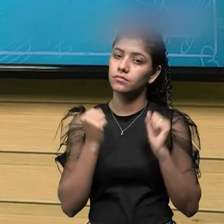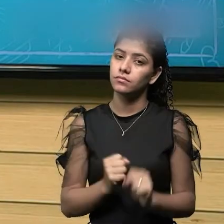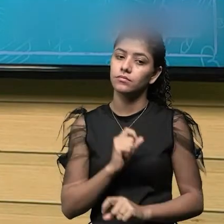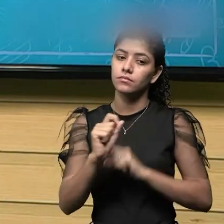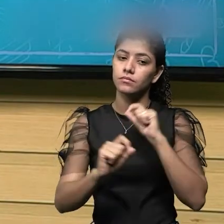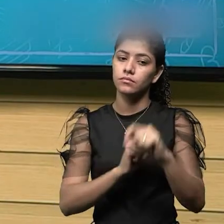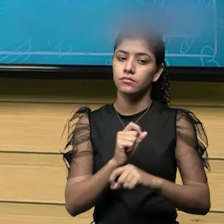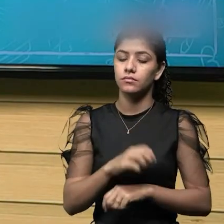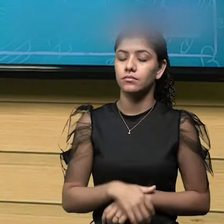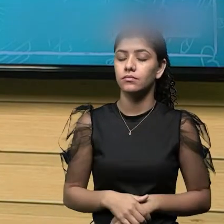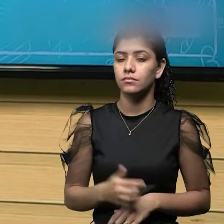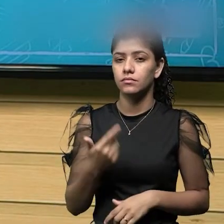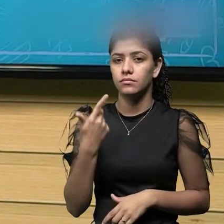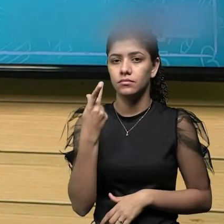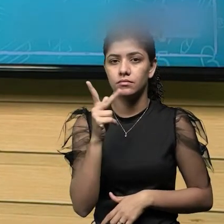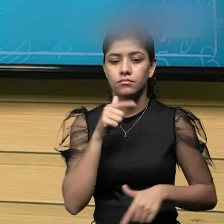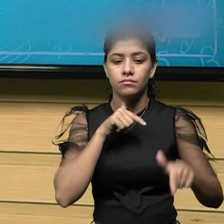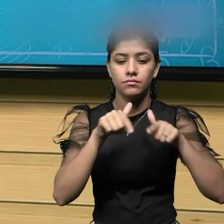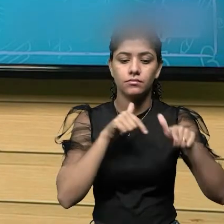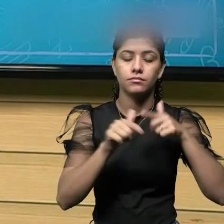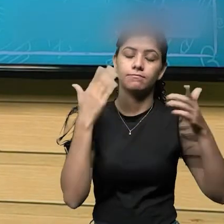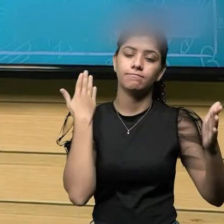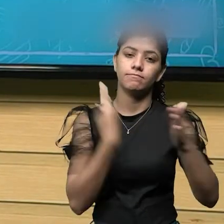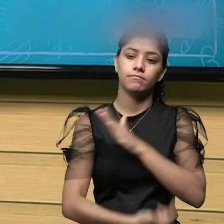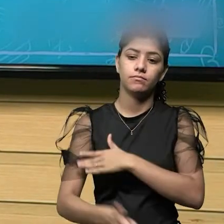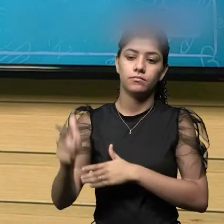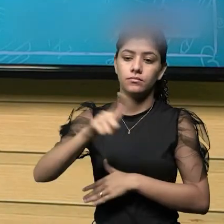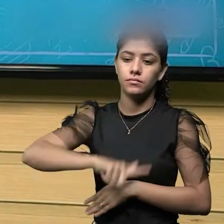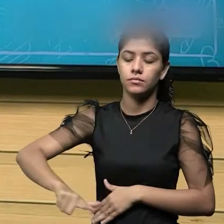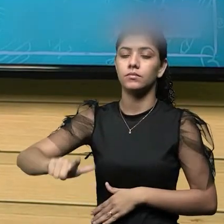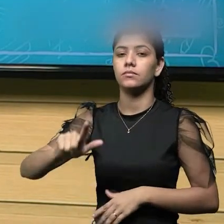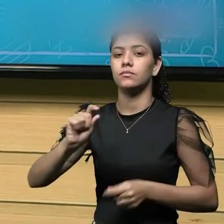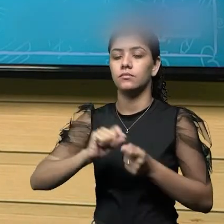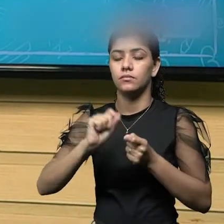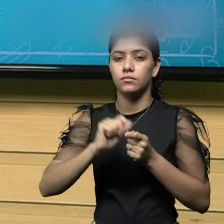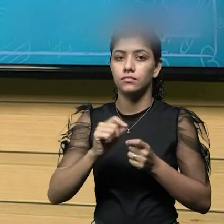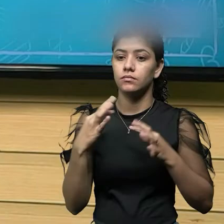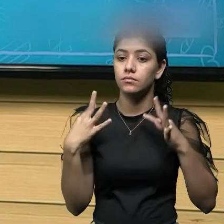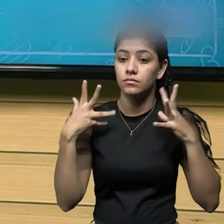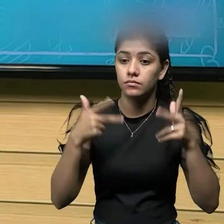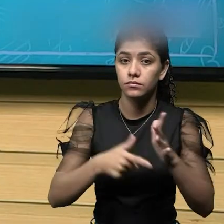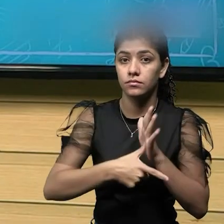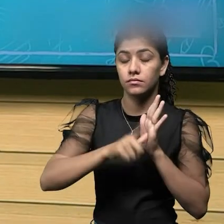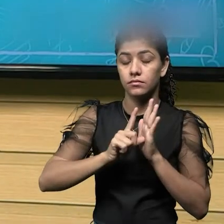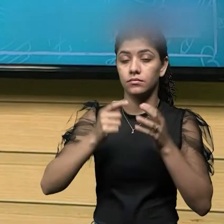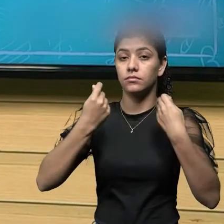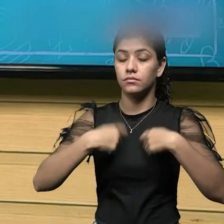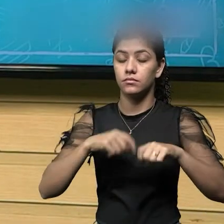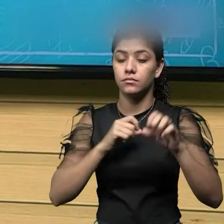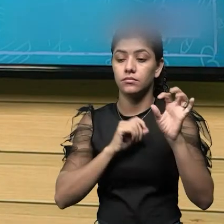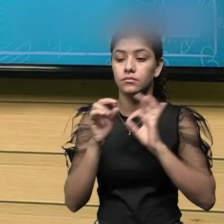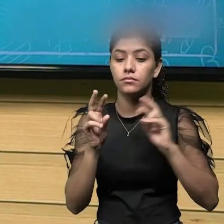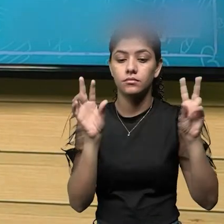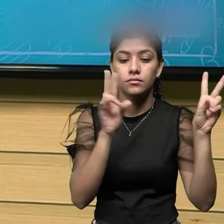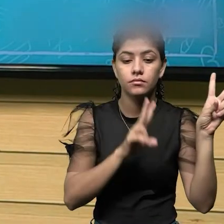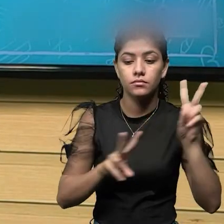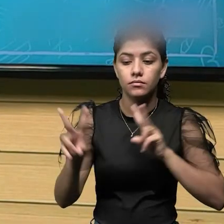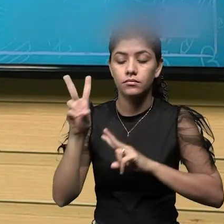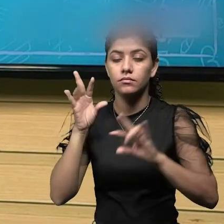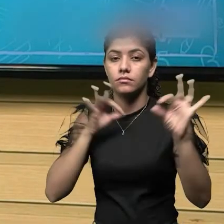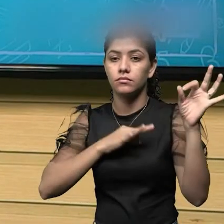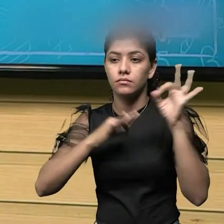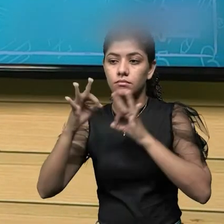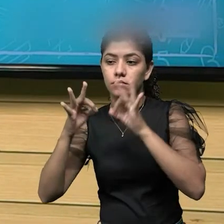fazer com que todo o trabalho seja perdido e tenha que ser refeito. Então, tudo isso, antes de ser feita a medida daquilo que se quer